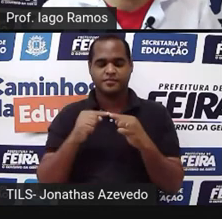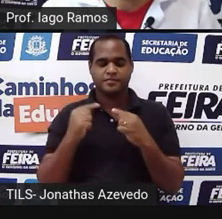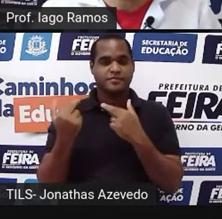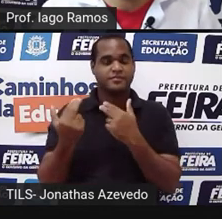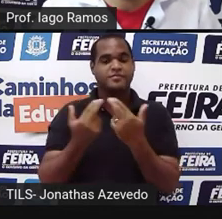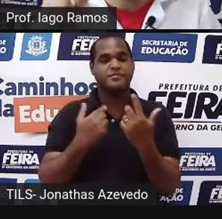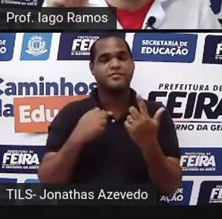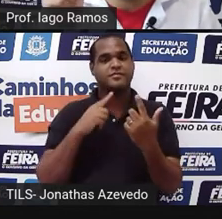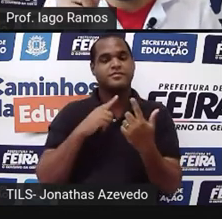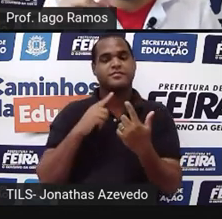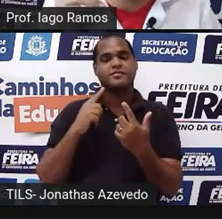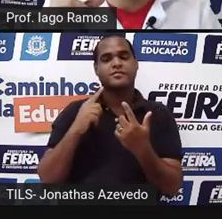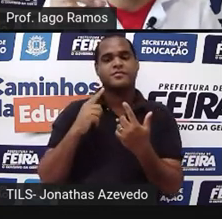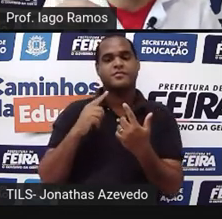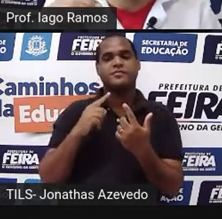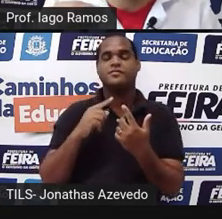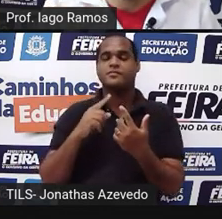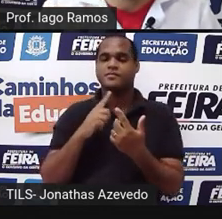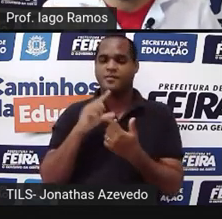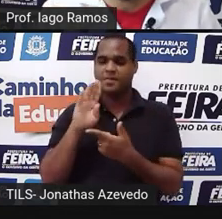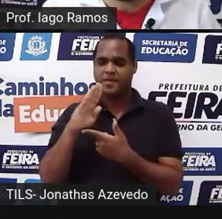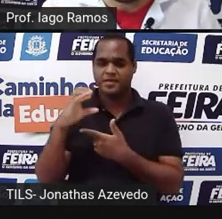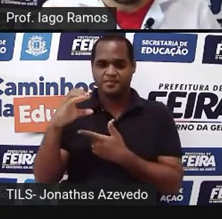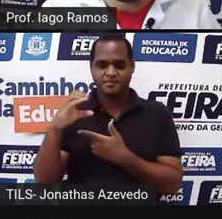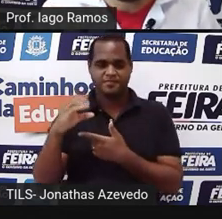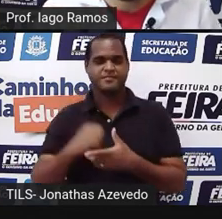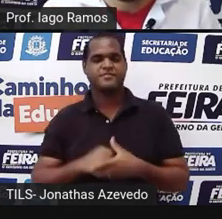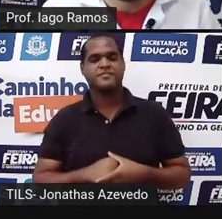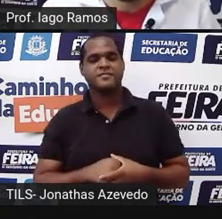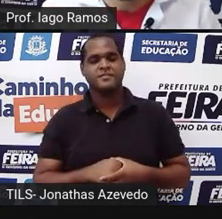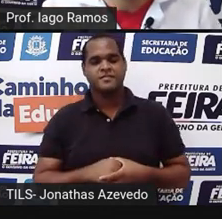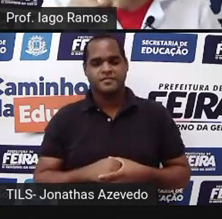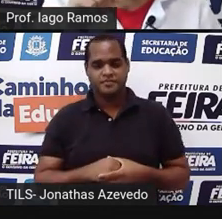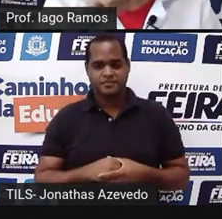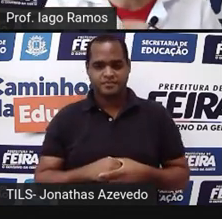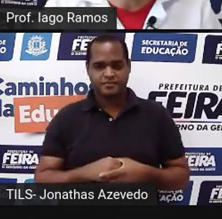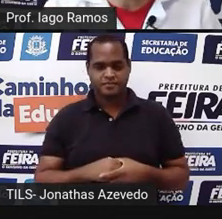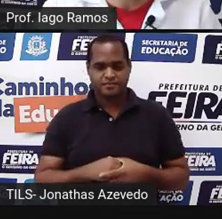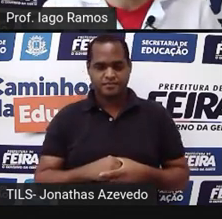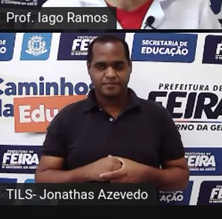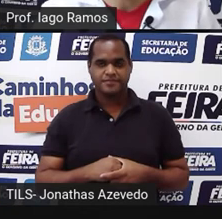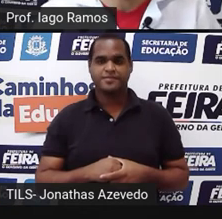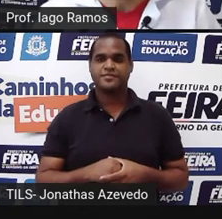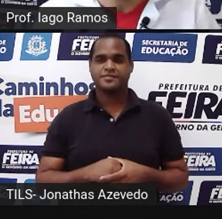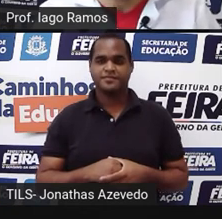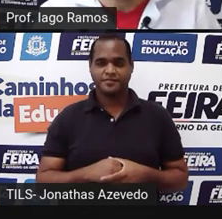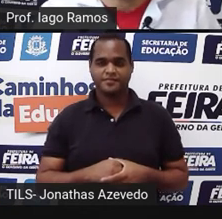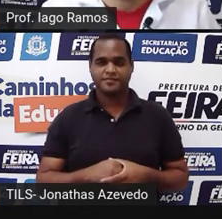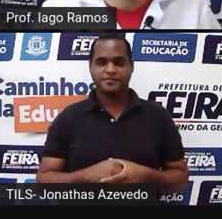pequeno no pequeno que é o BC. Só falta mais um.